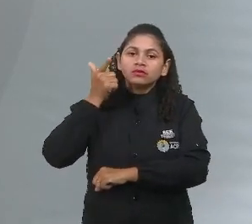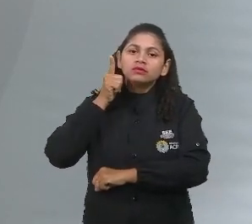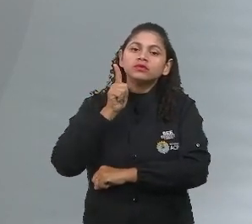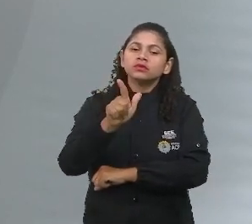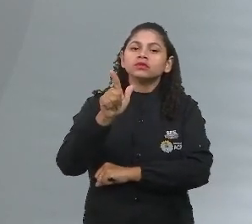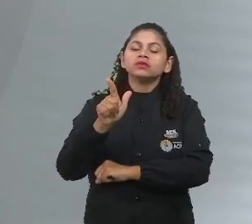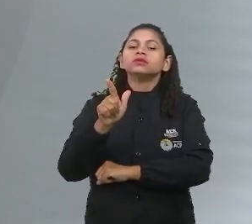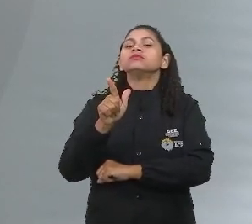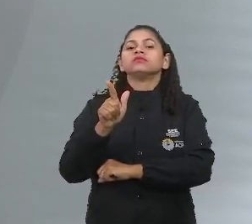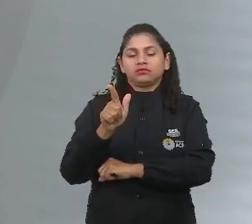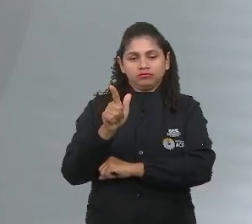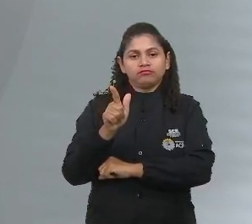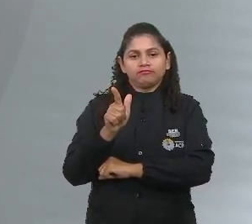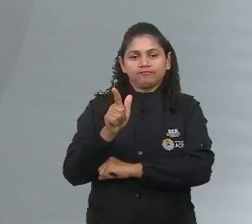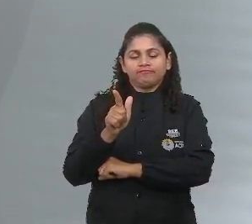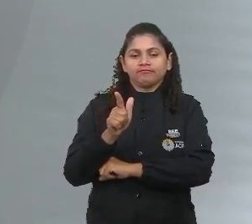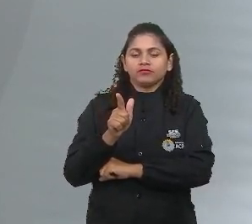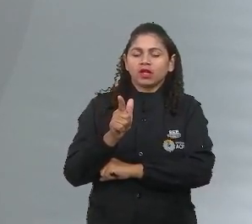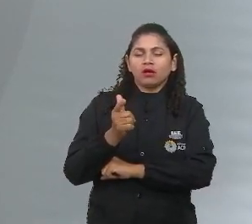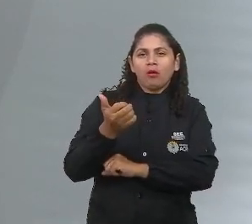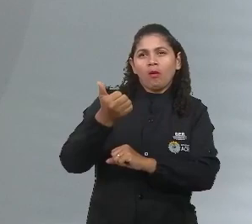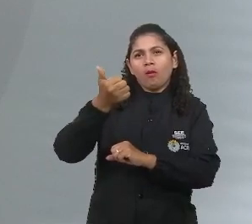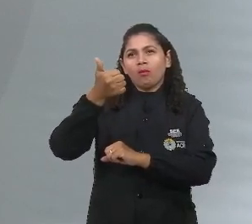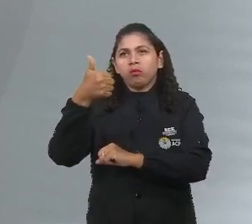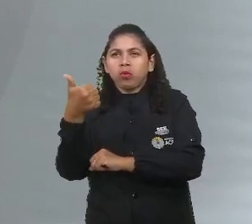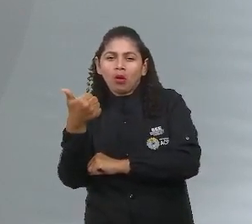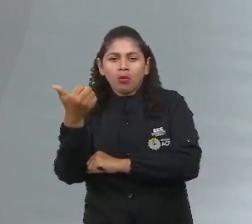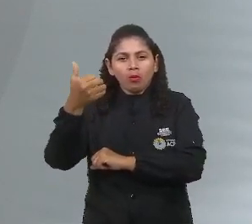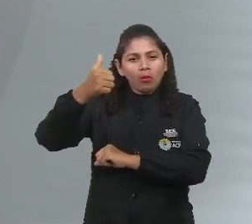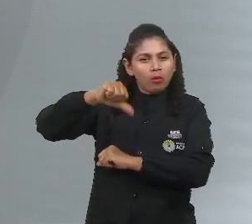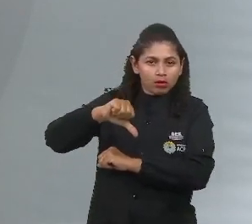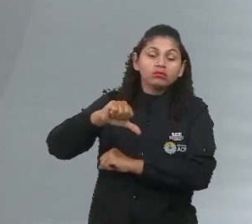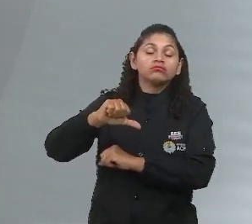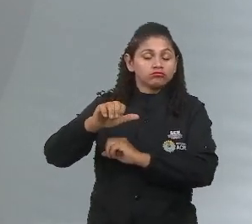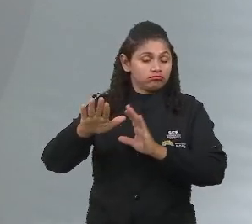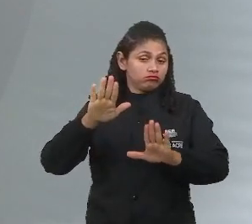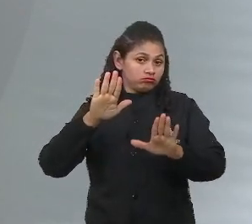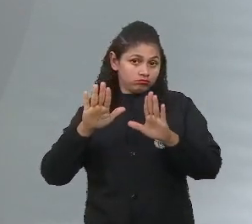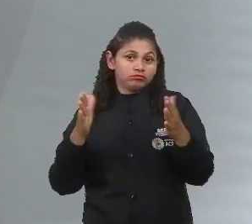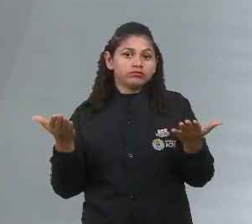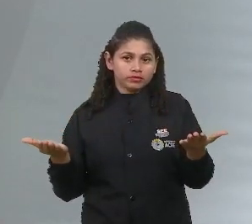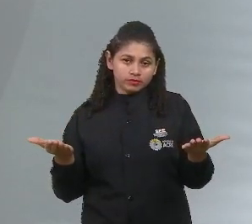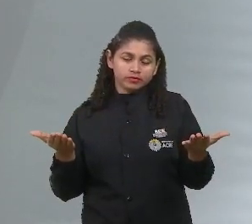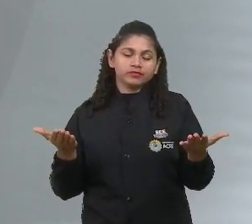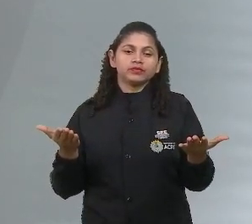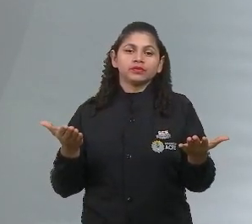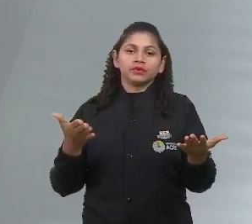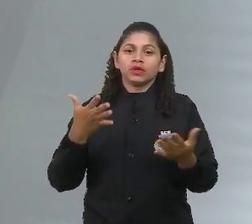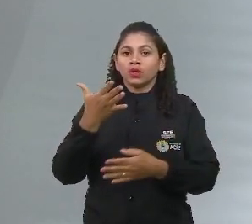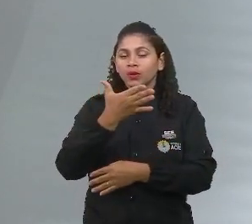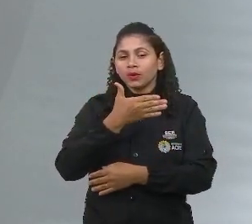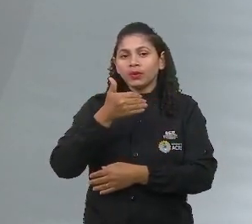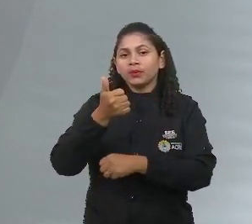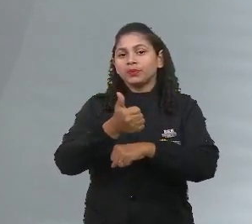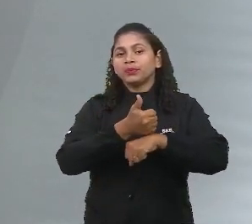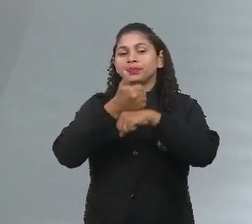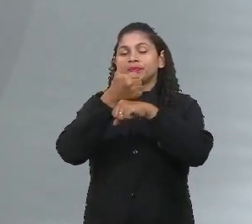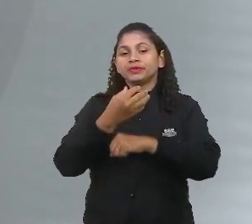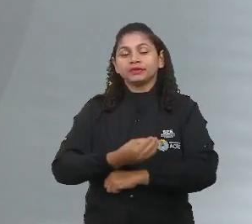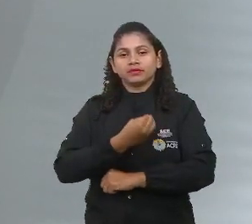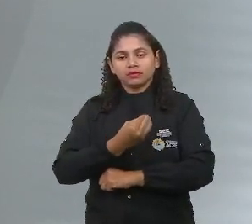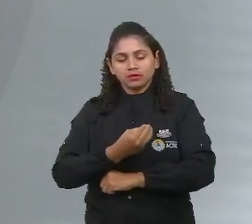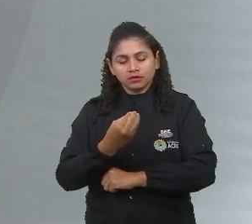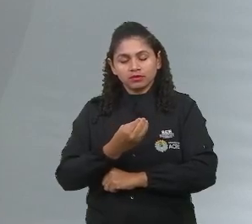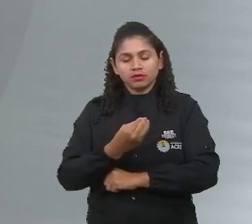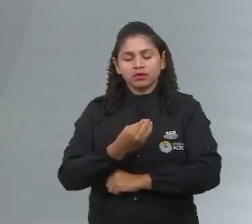resultados, independente deles serem positivos ou negativos. Então, qualidade de vida, o completo, pleno ser